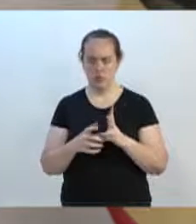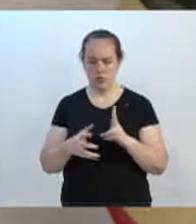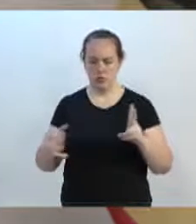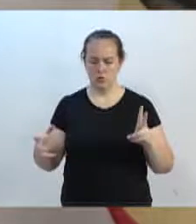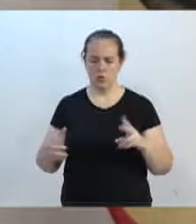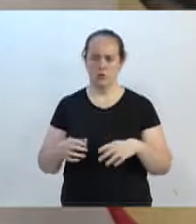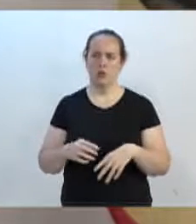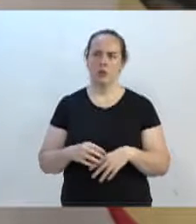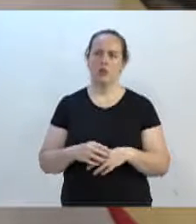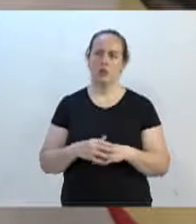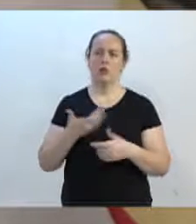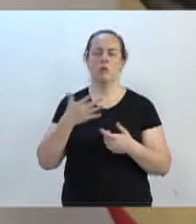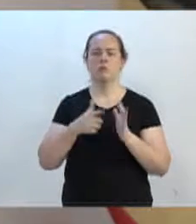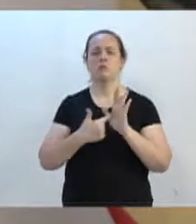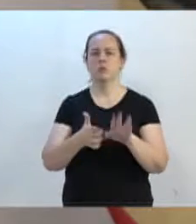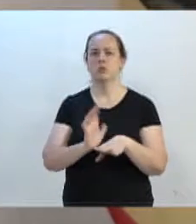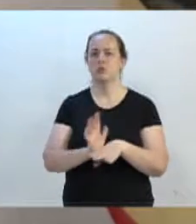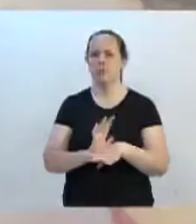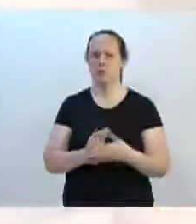Gostaria que vocês vieram mostrar esse vídeozinho lá.